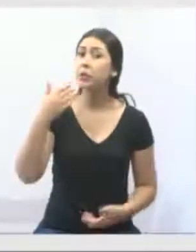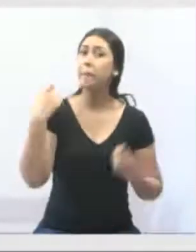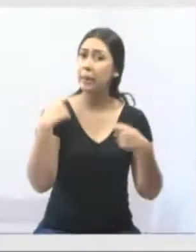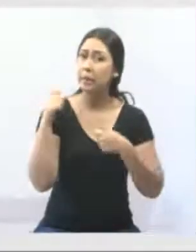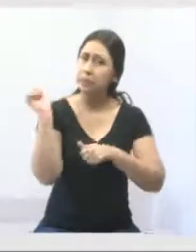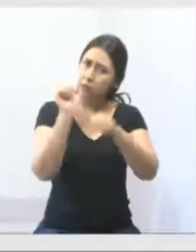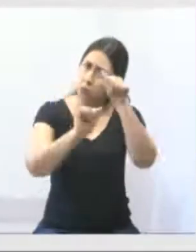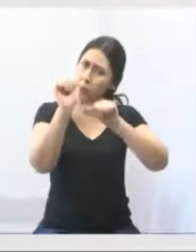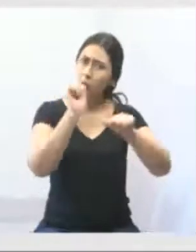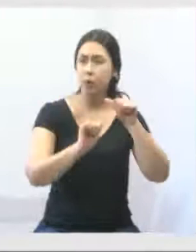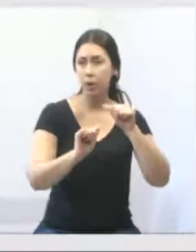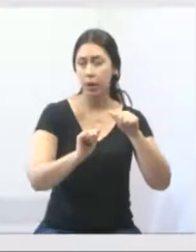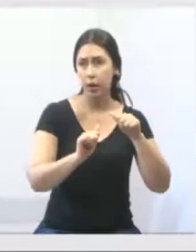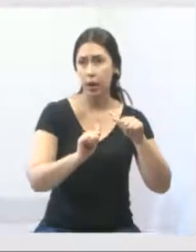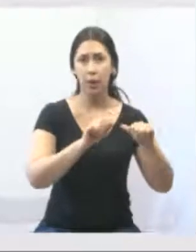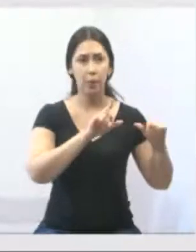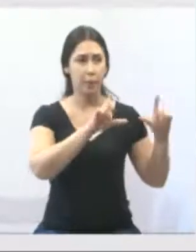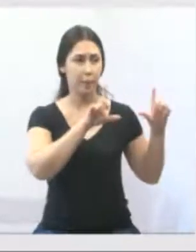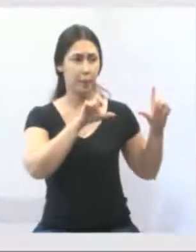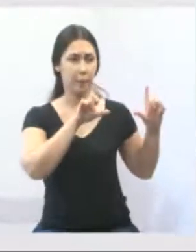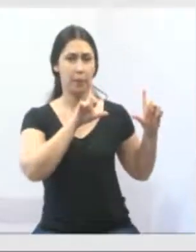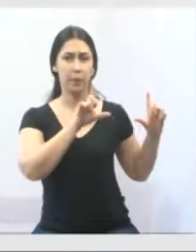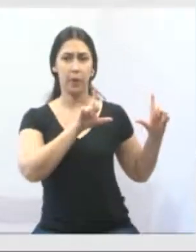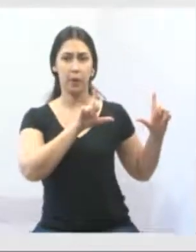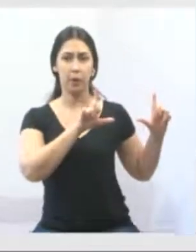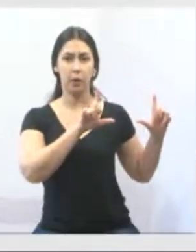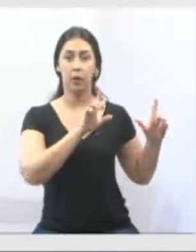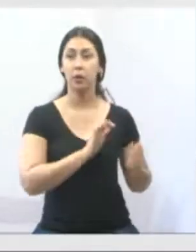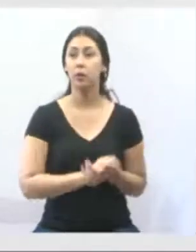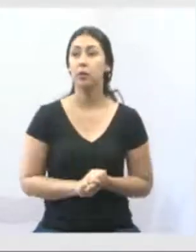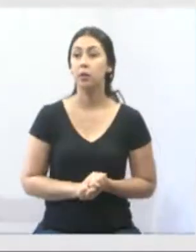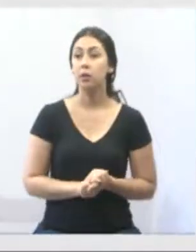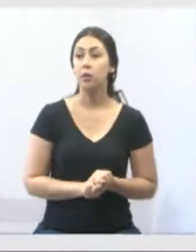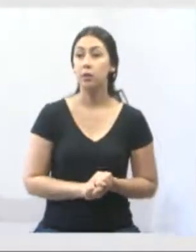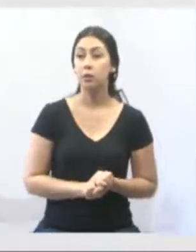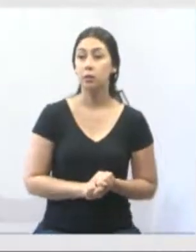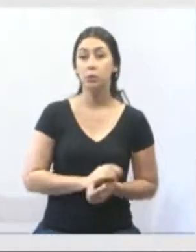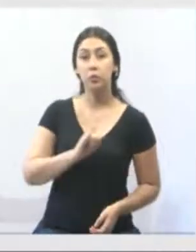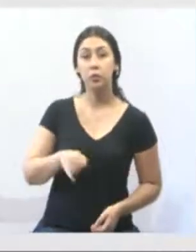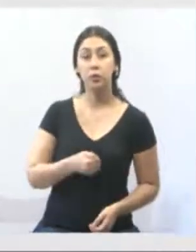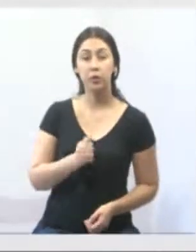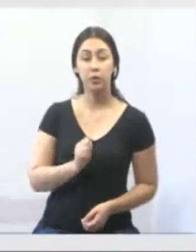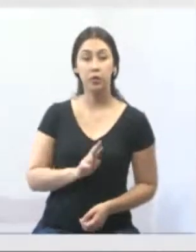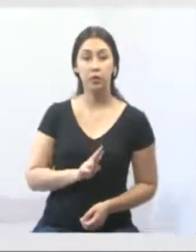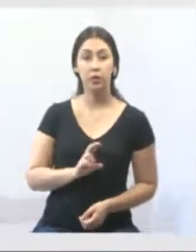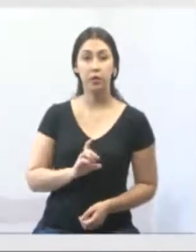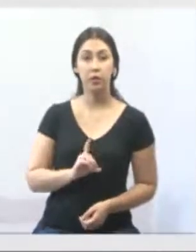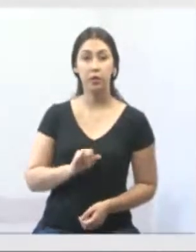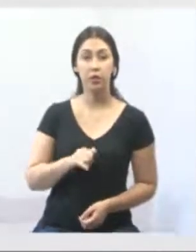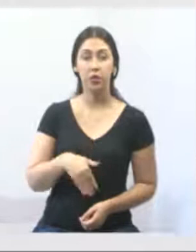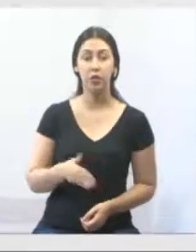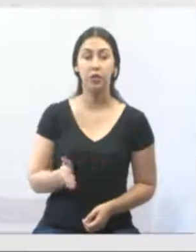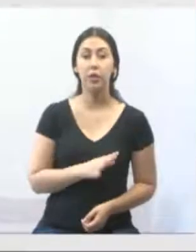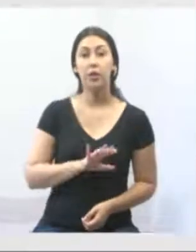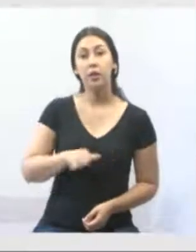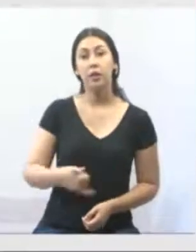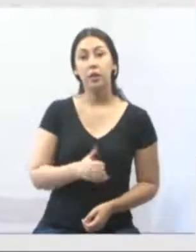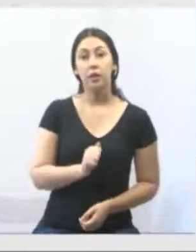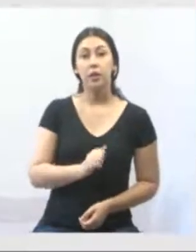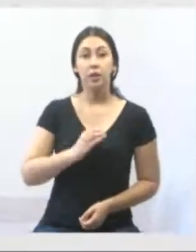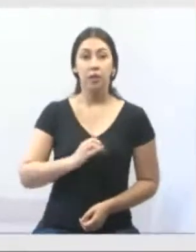todas as placas de identificação do bairro do Jardim Jacinto. Tá bom? bairro do Jardim querido nosso.